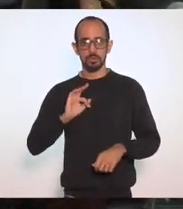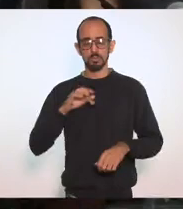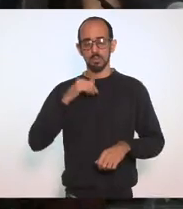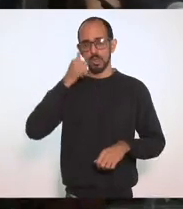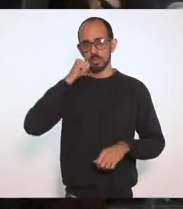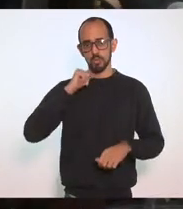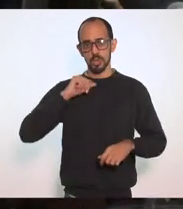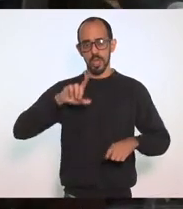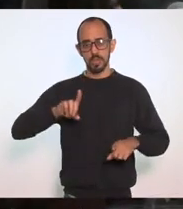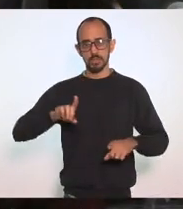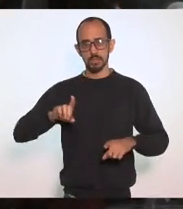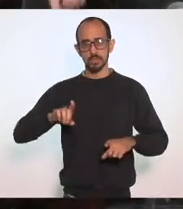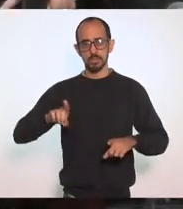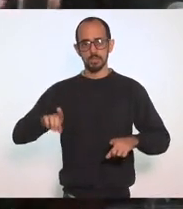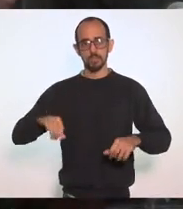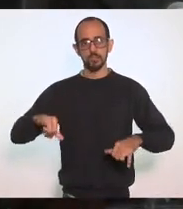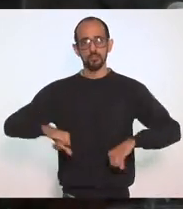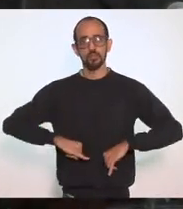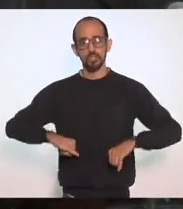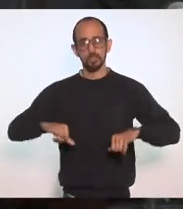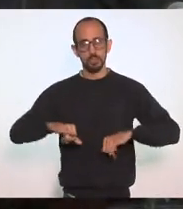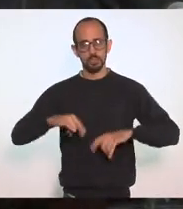violência Pareceres